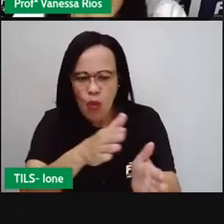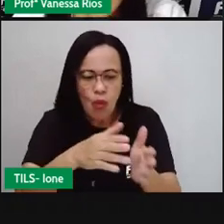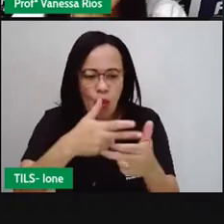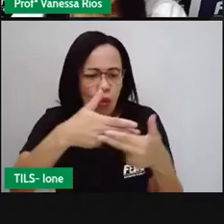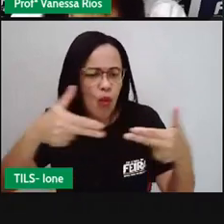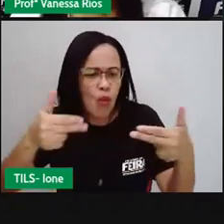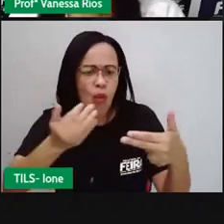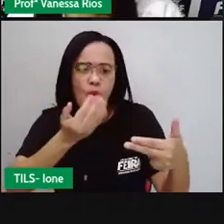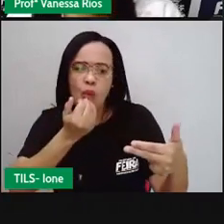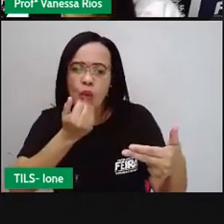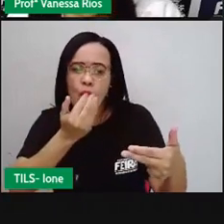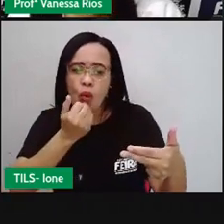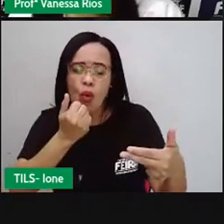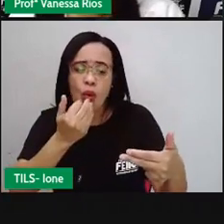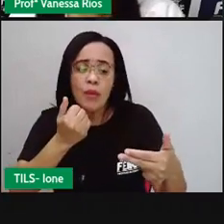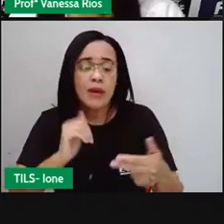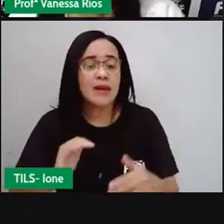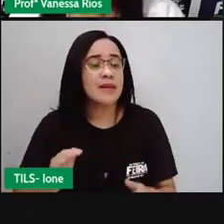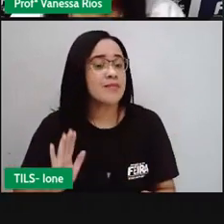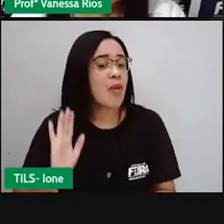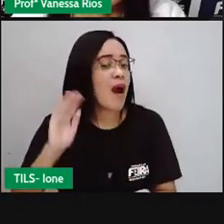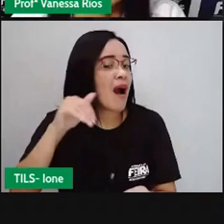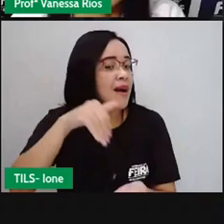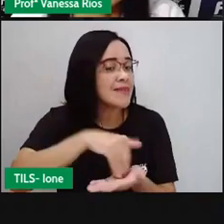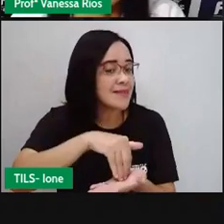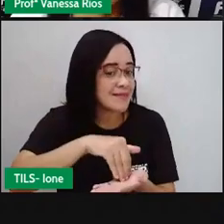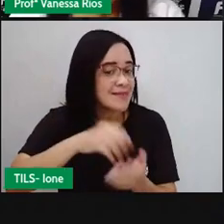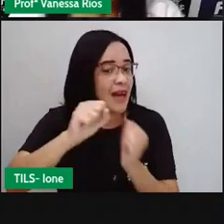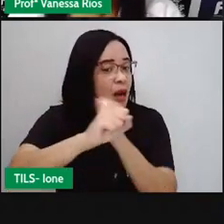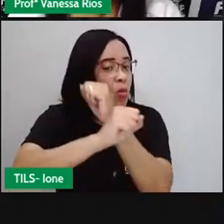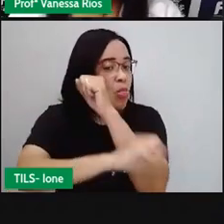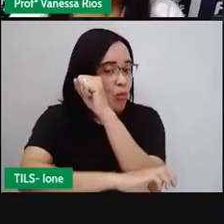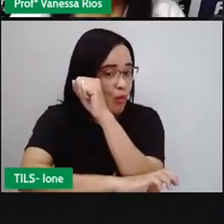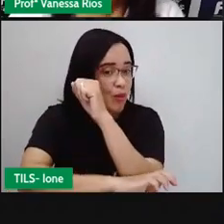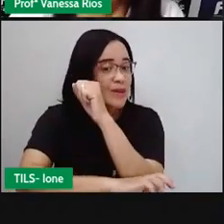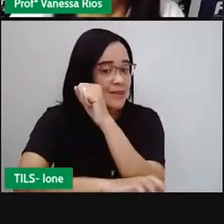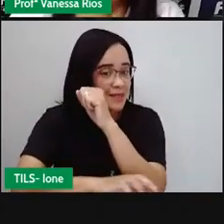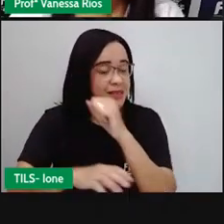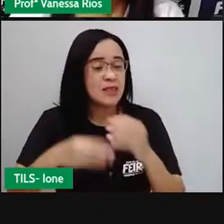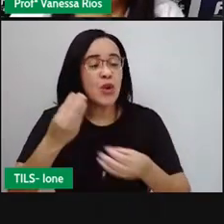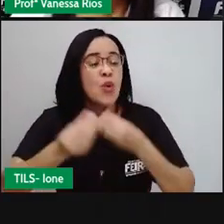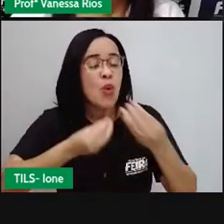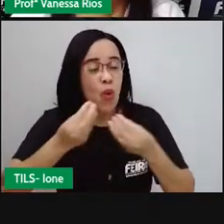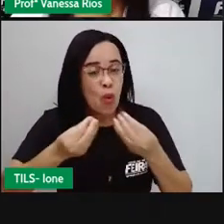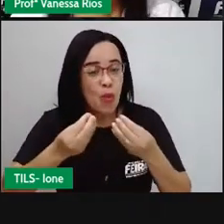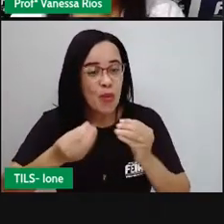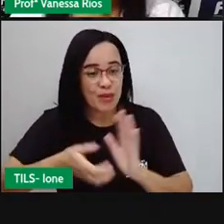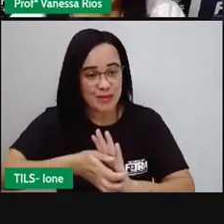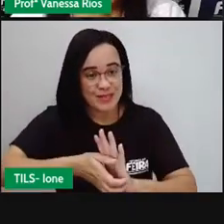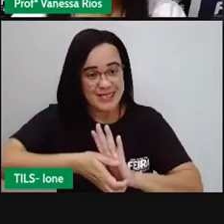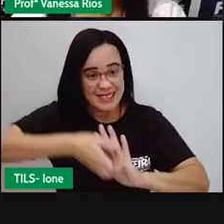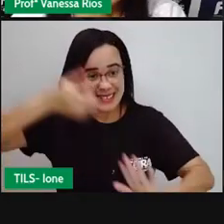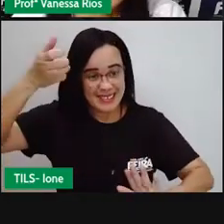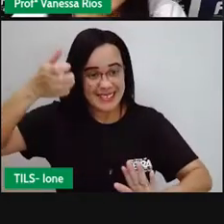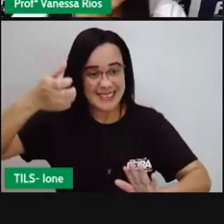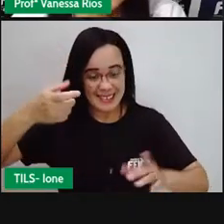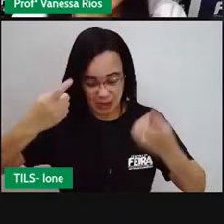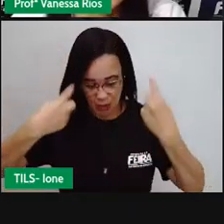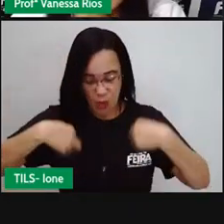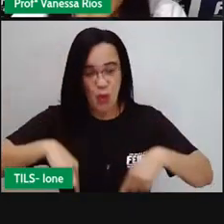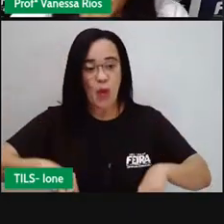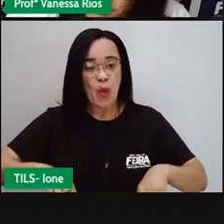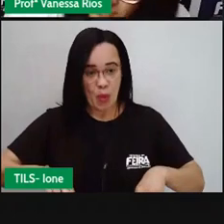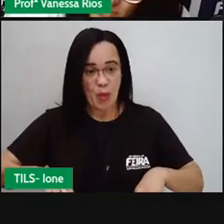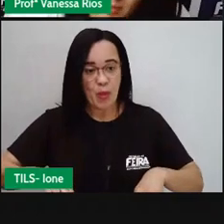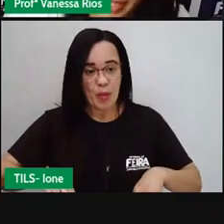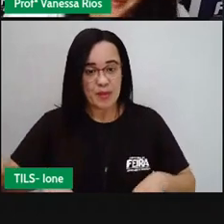passar até ele ser aí colocado para fora do nosso corpo quando já foi retirado dele tudo que é útil, né? Para